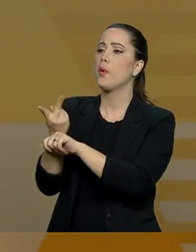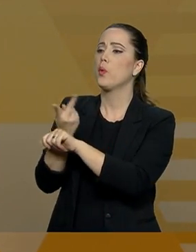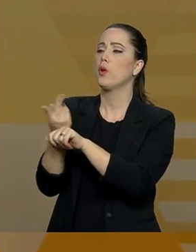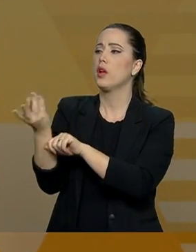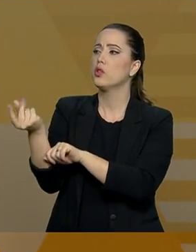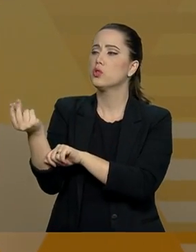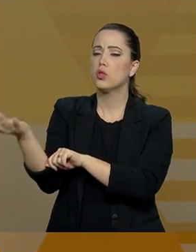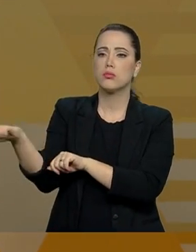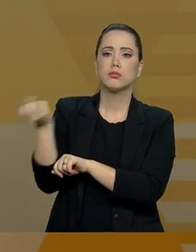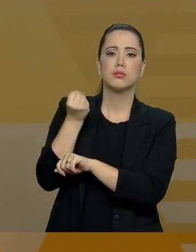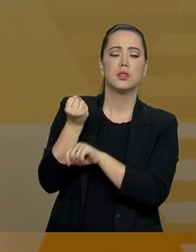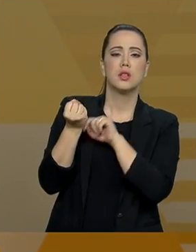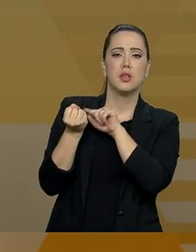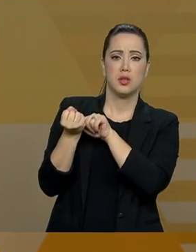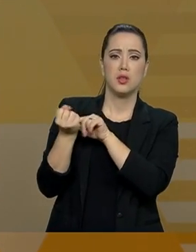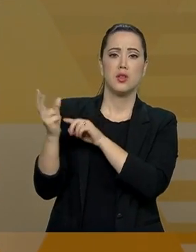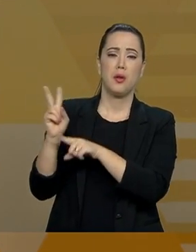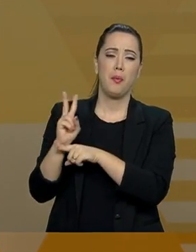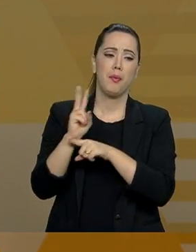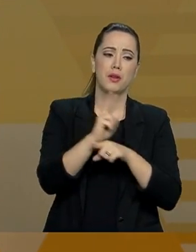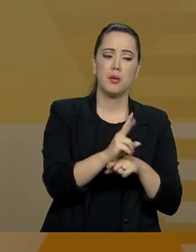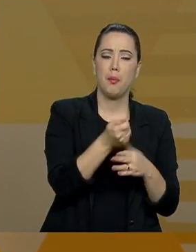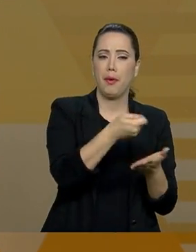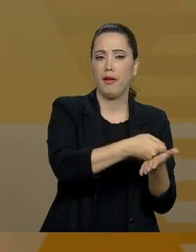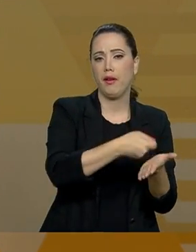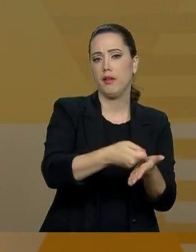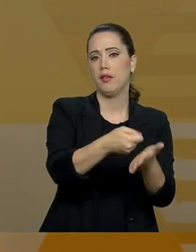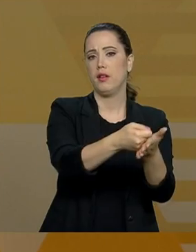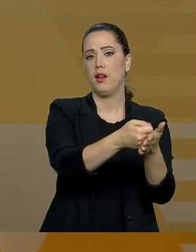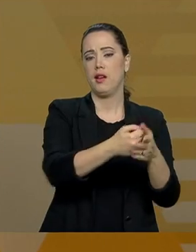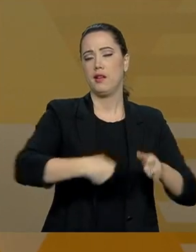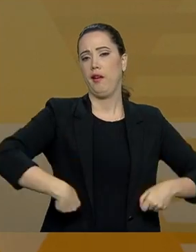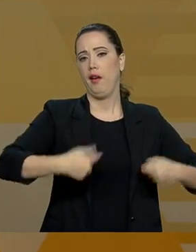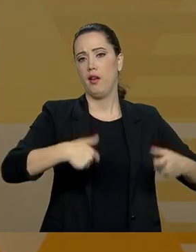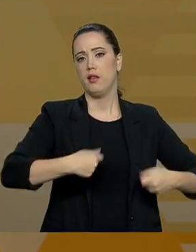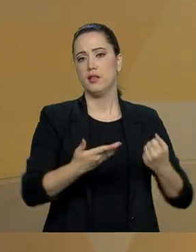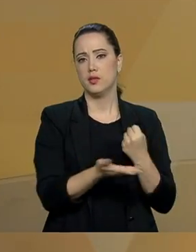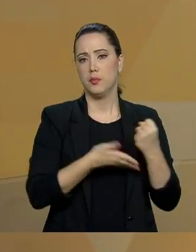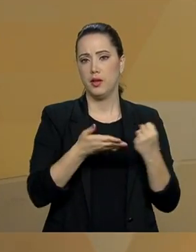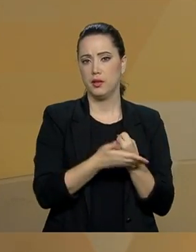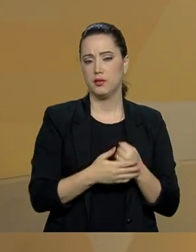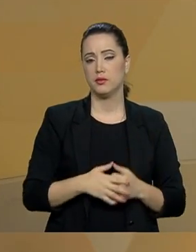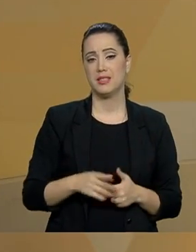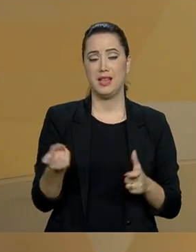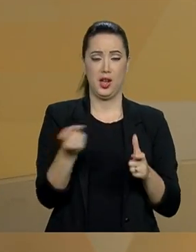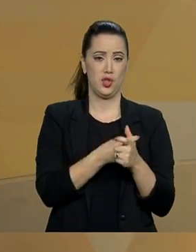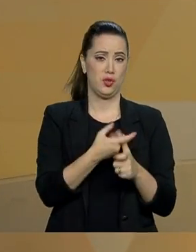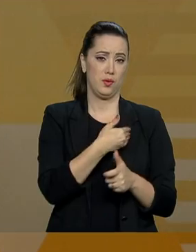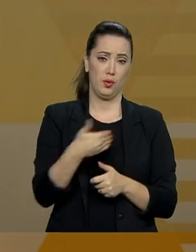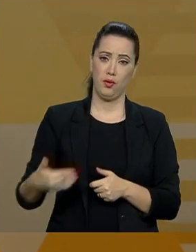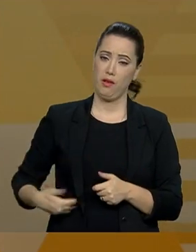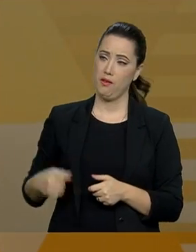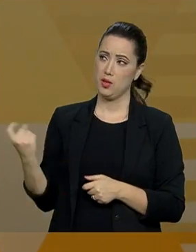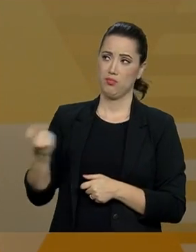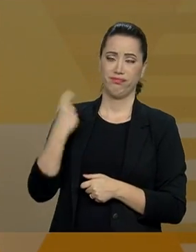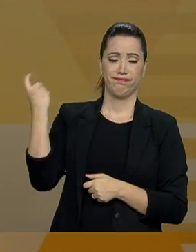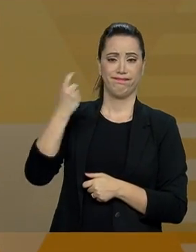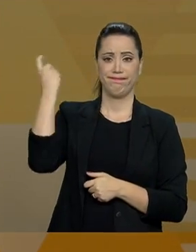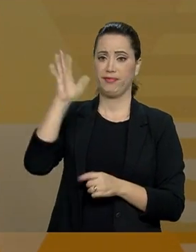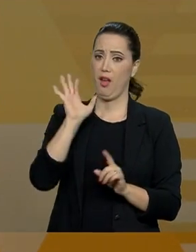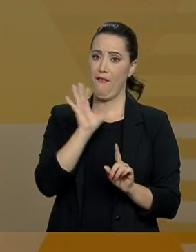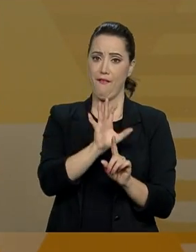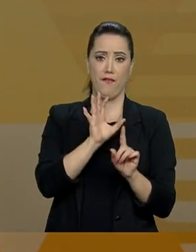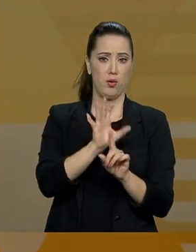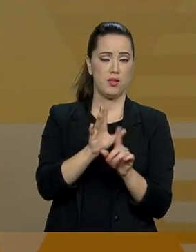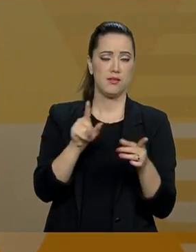emprestado para poder fazer frente às suas despesas primárias. E a dívida pública só aumenta. E a dívida pública aumenta, pressiona o